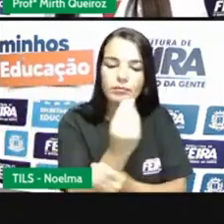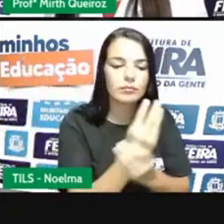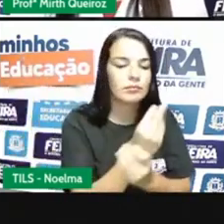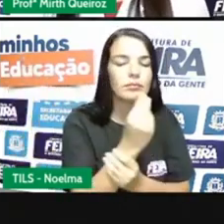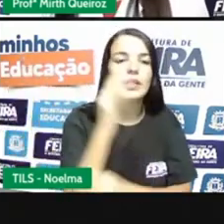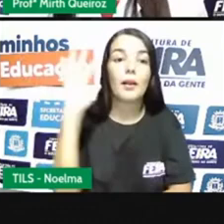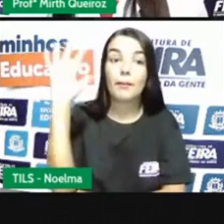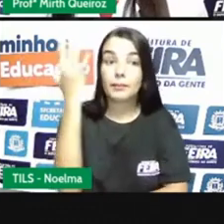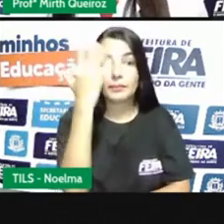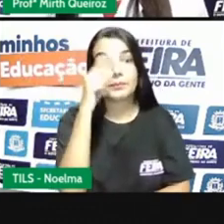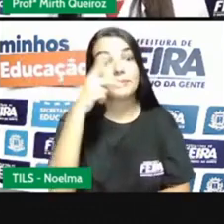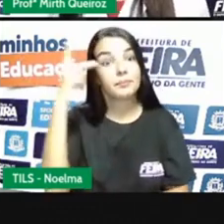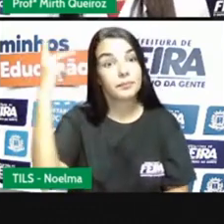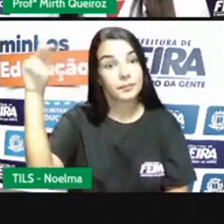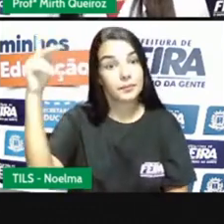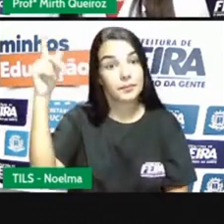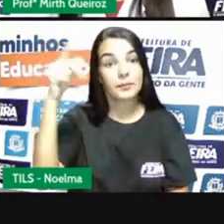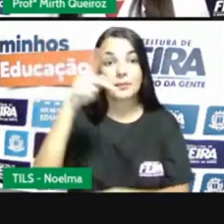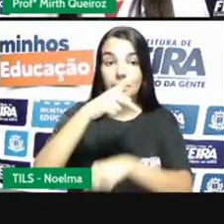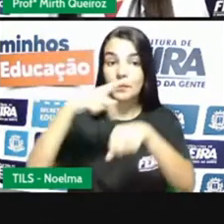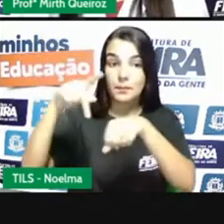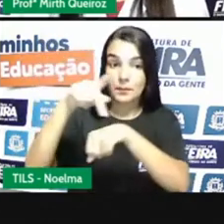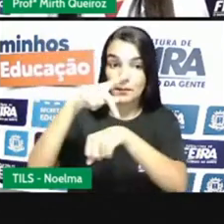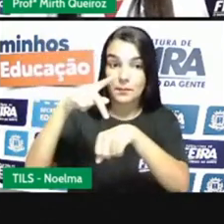no país deles, né?